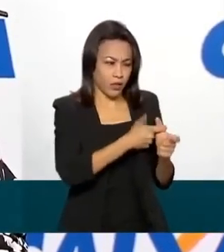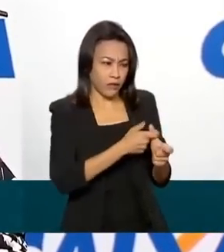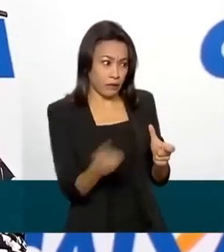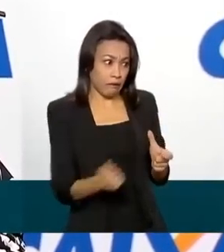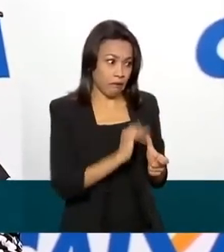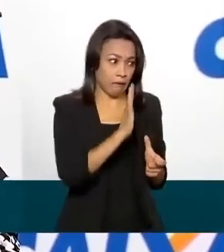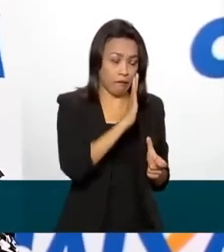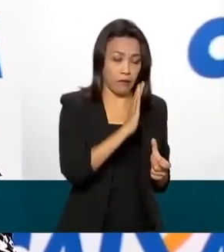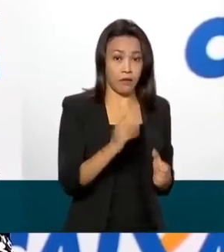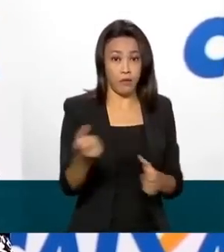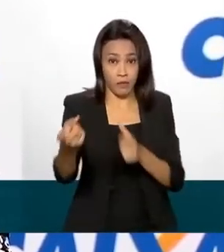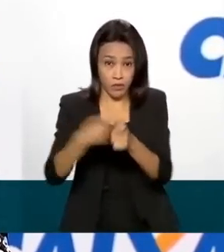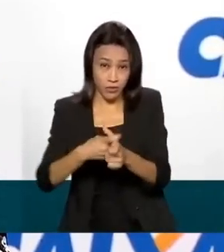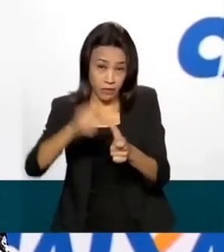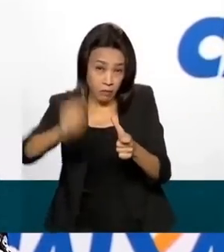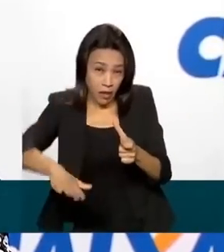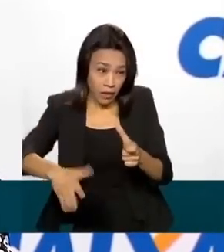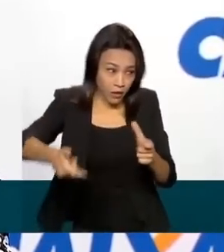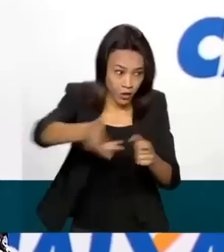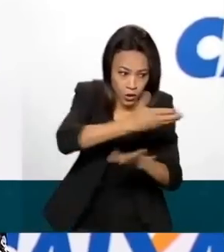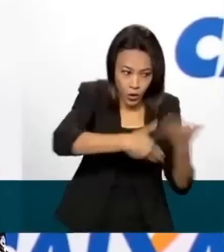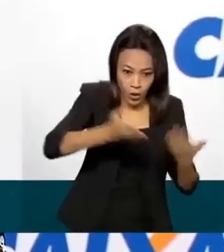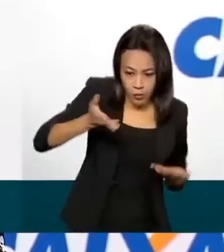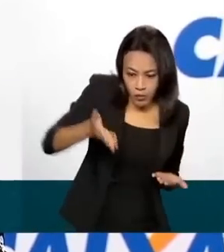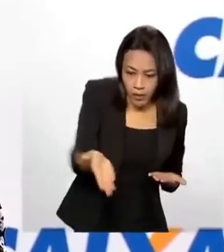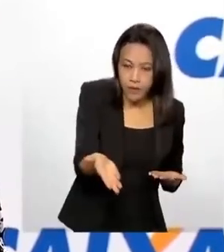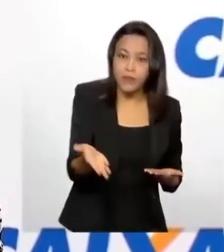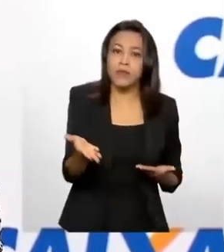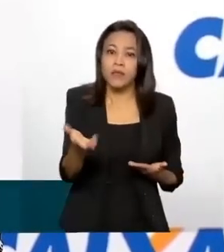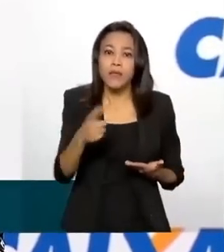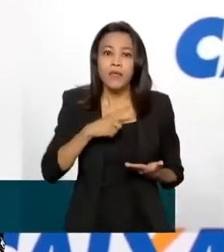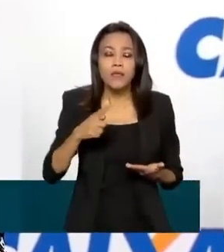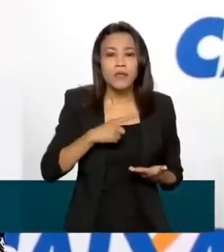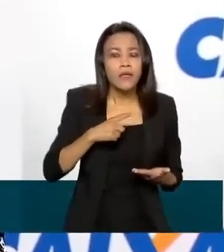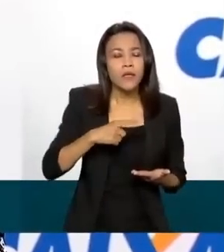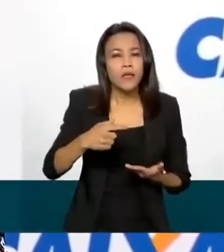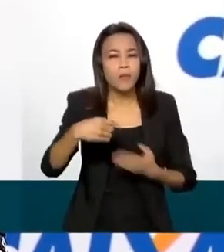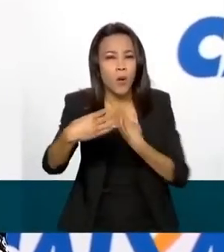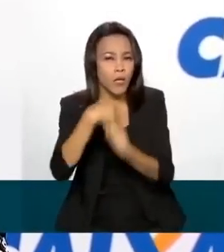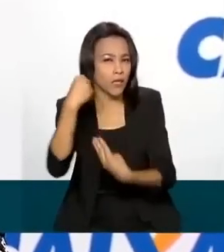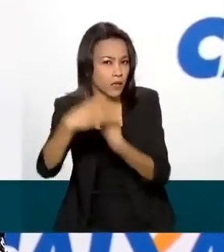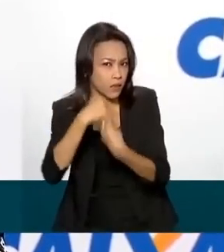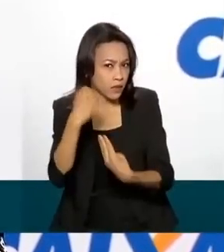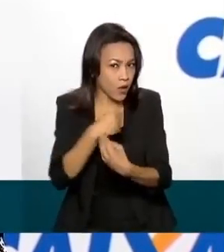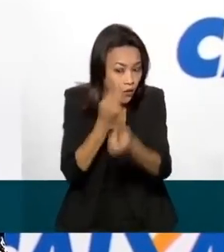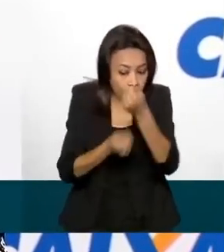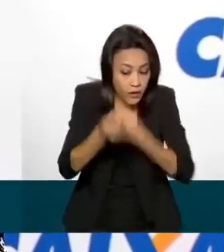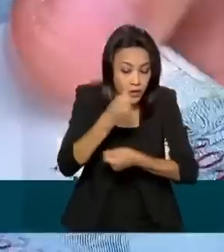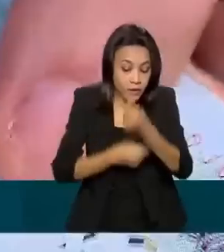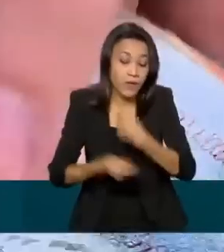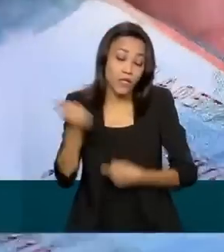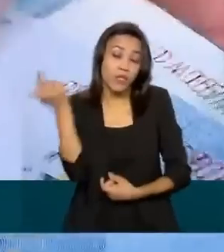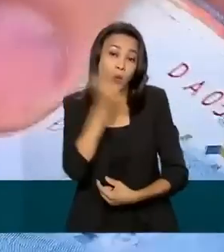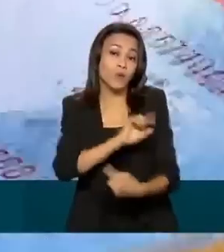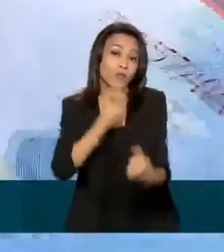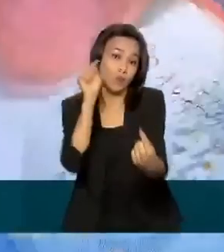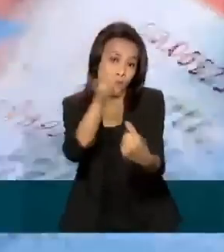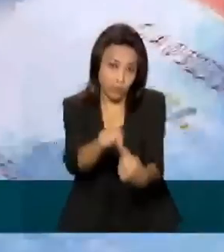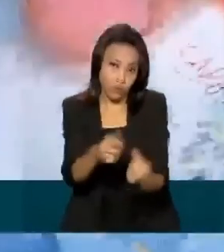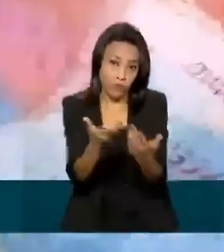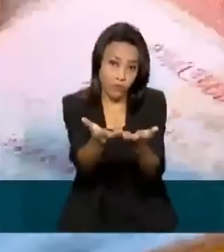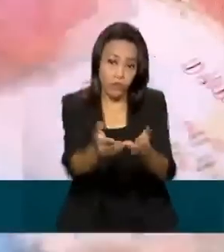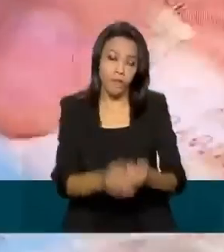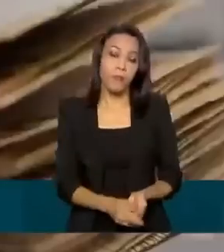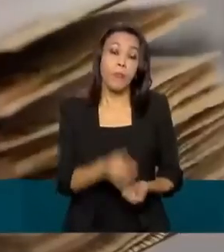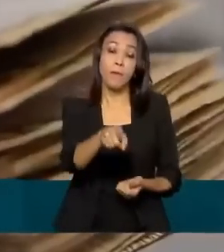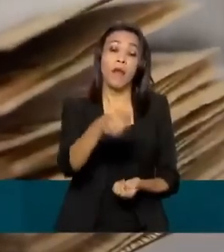a gente trabalha essa educação financeira, eu entendo que a gente atende o nosso propósito e a nossa missão social. Para contratar, os